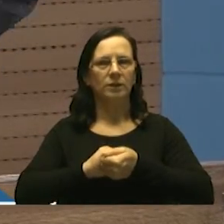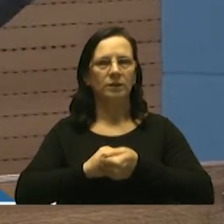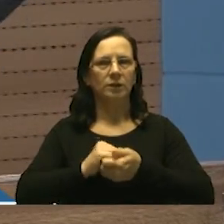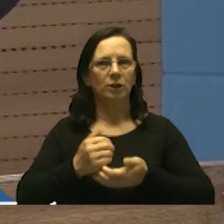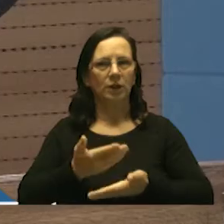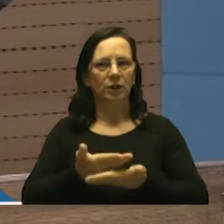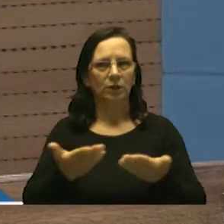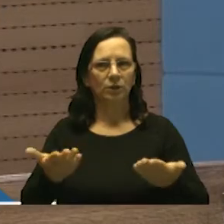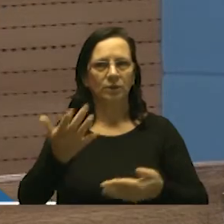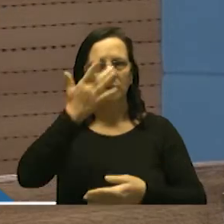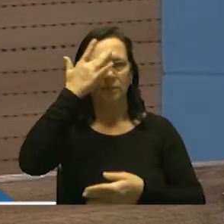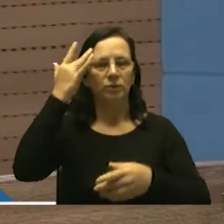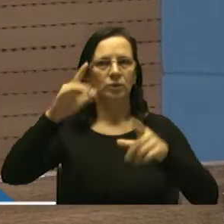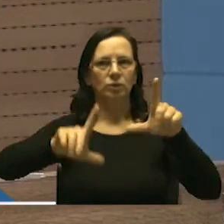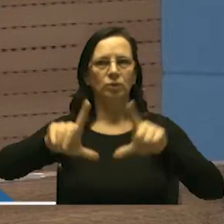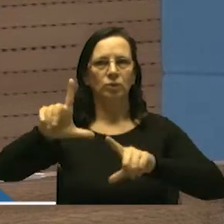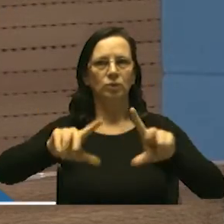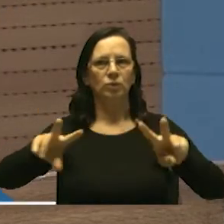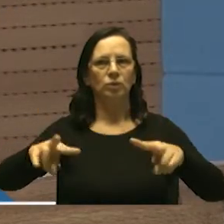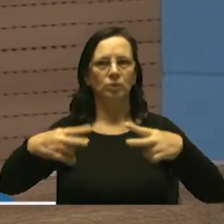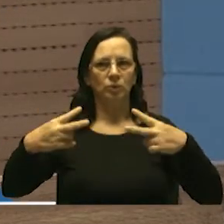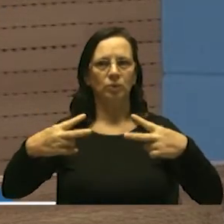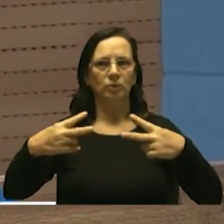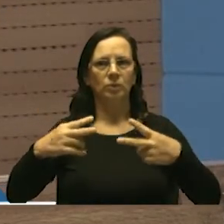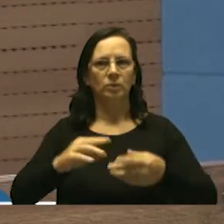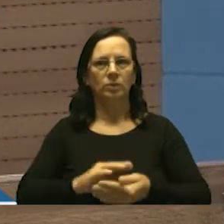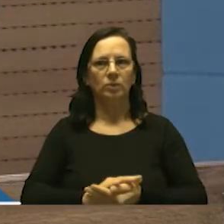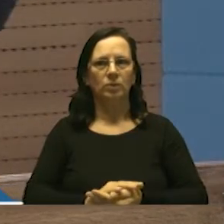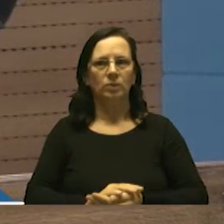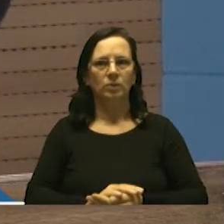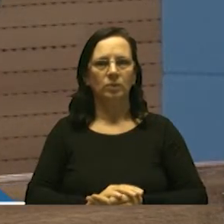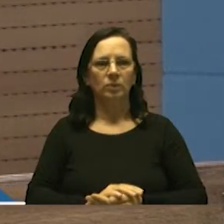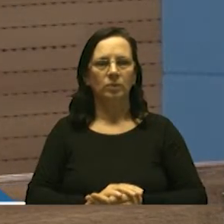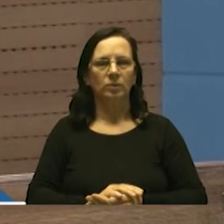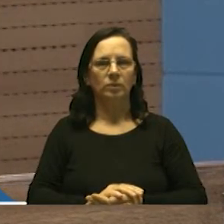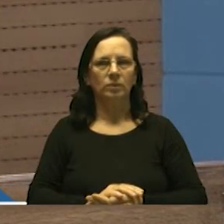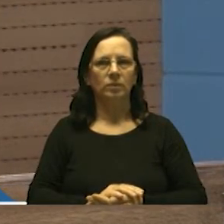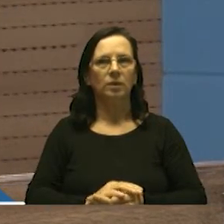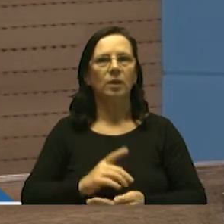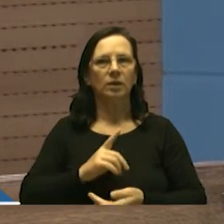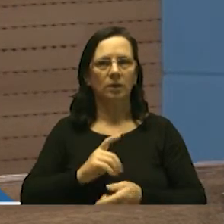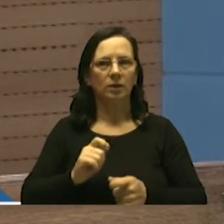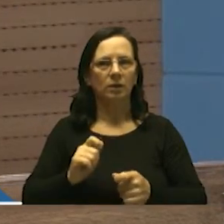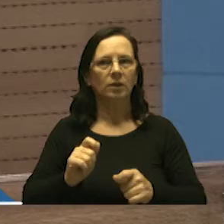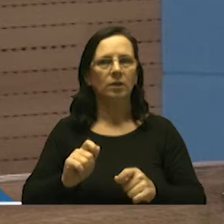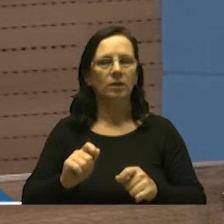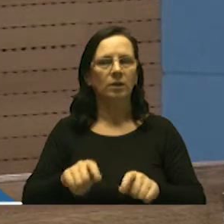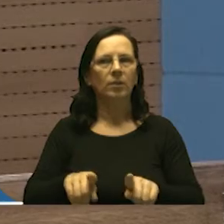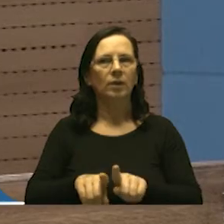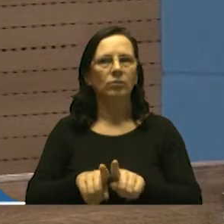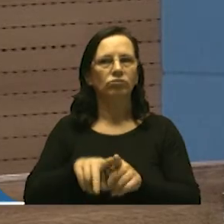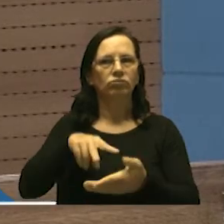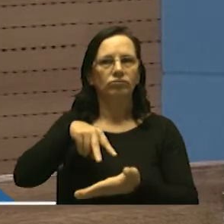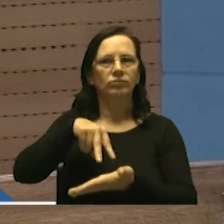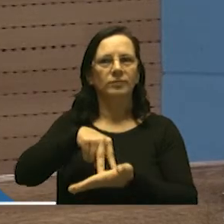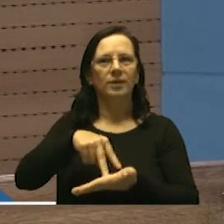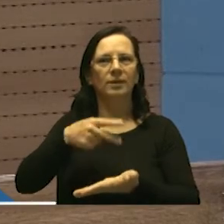aos que nos assistem através da TV câmara não poderia também deixar de vir a essa tribuna